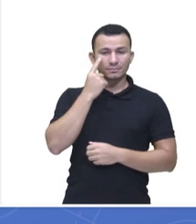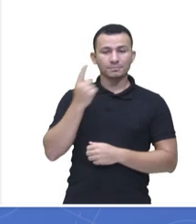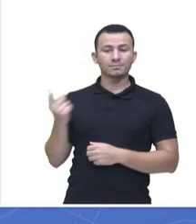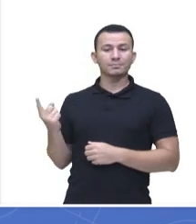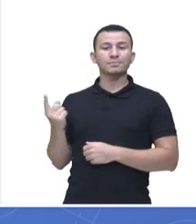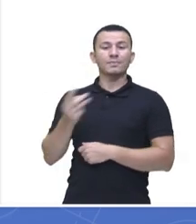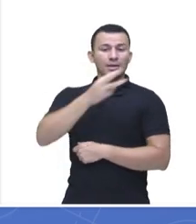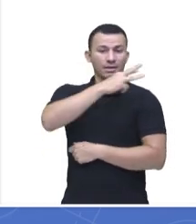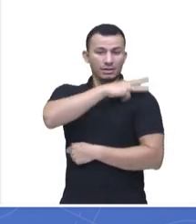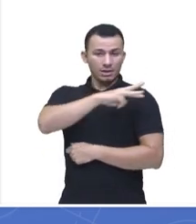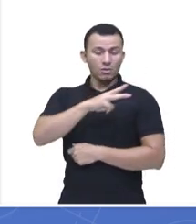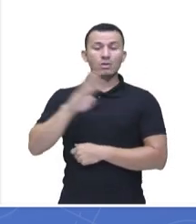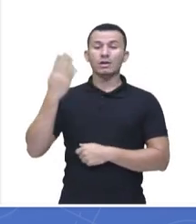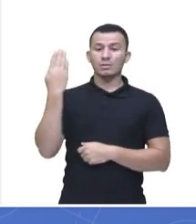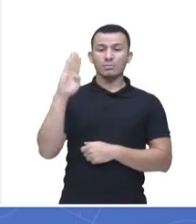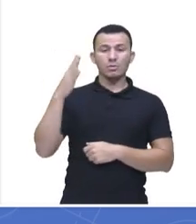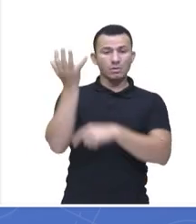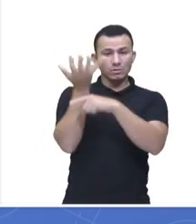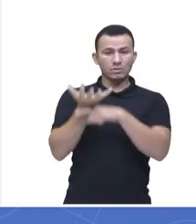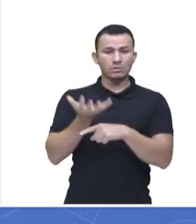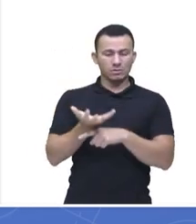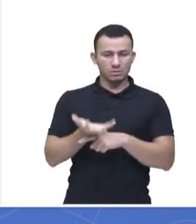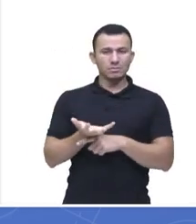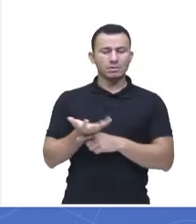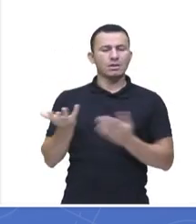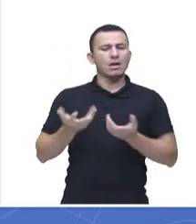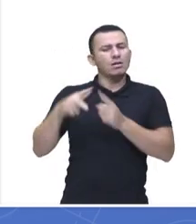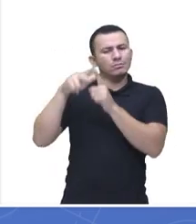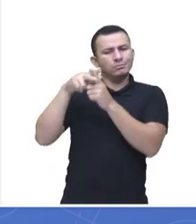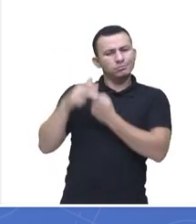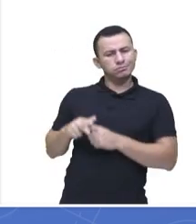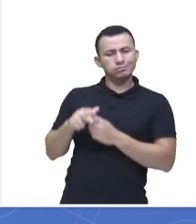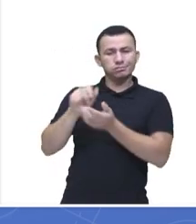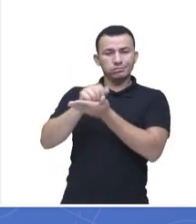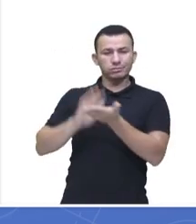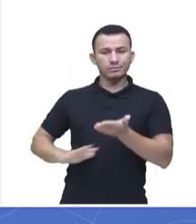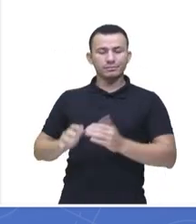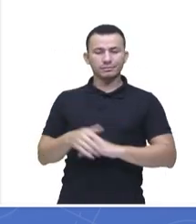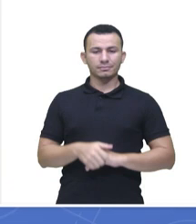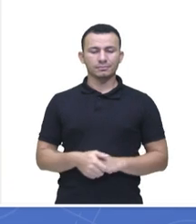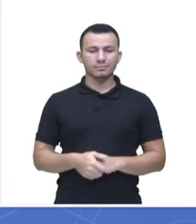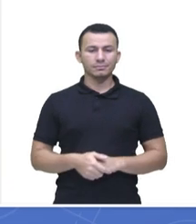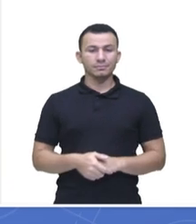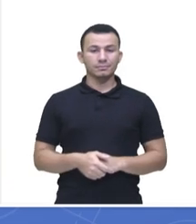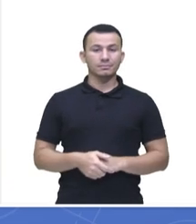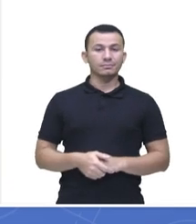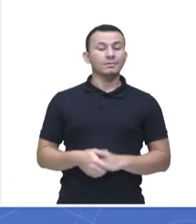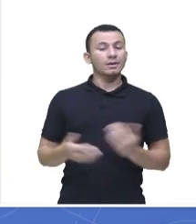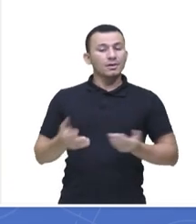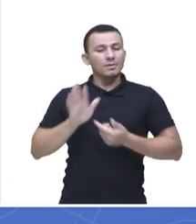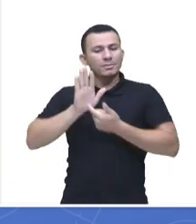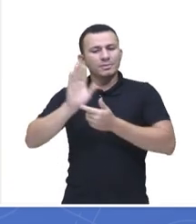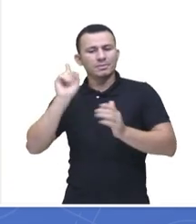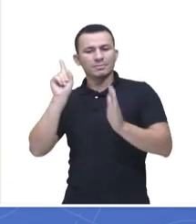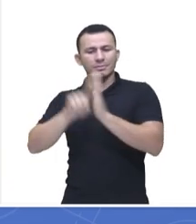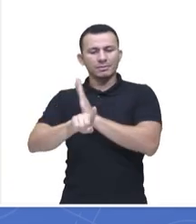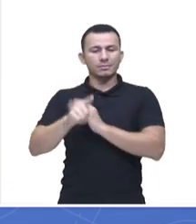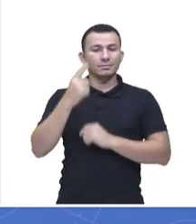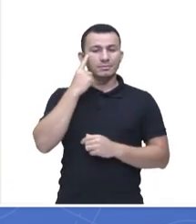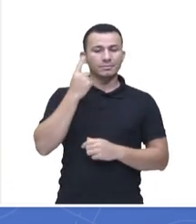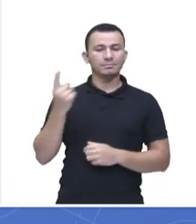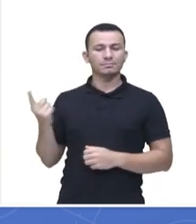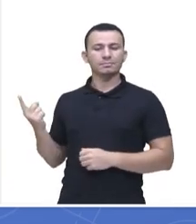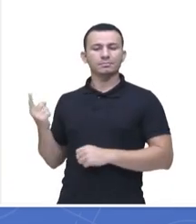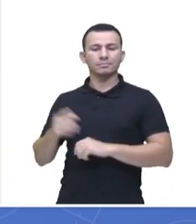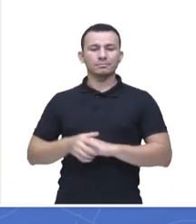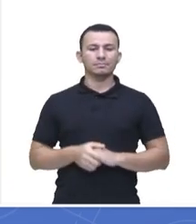ano em Biologia, tá bom? Então, vai ser a correção do Exercitando. Vamos lá para a nossa questão? Muito bem.